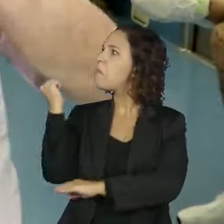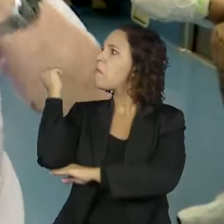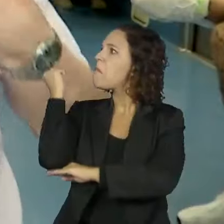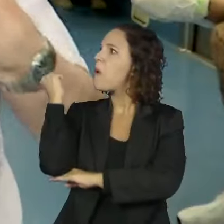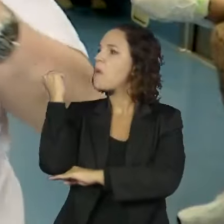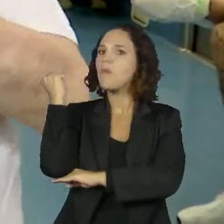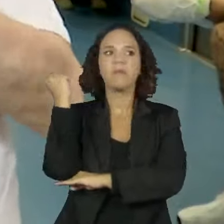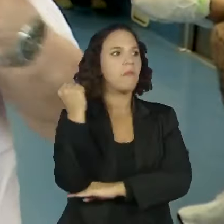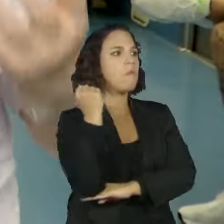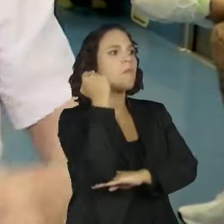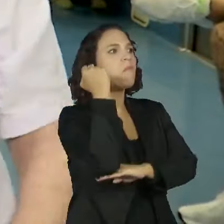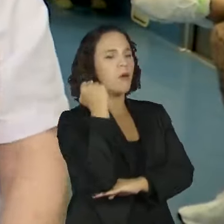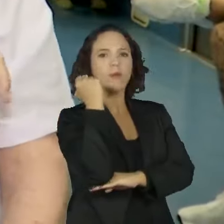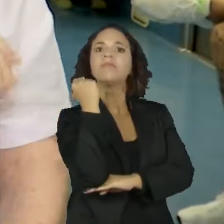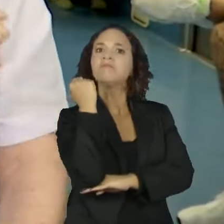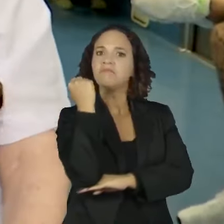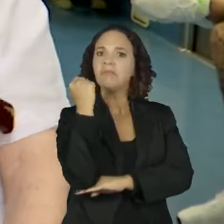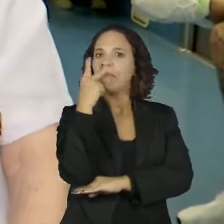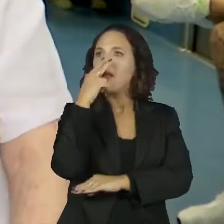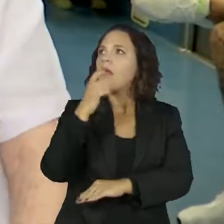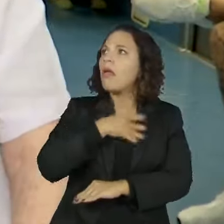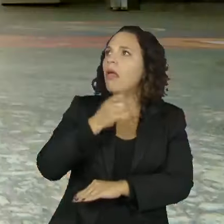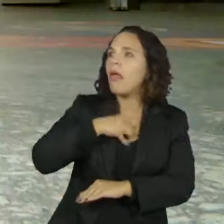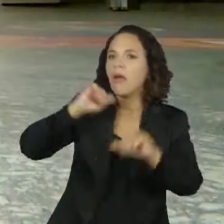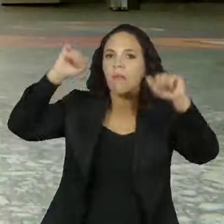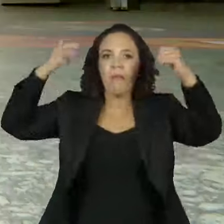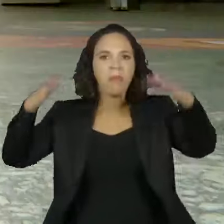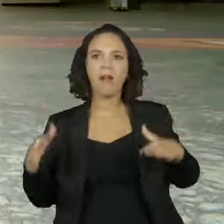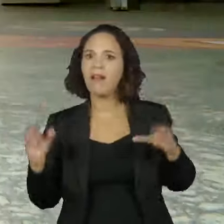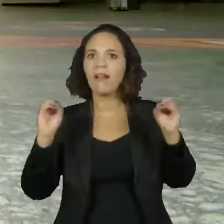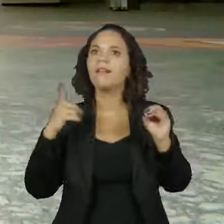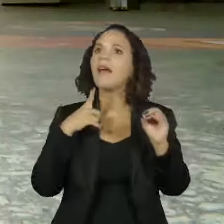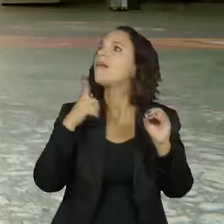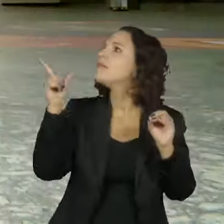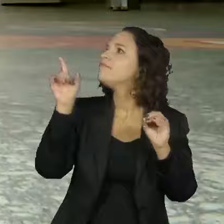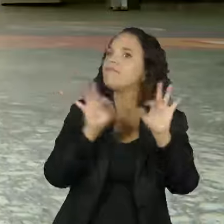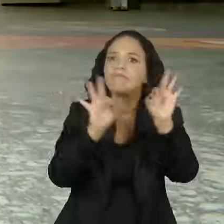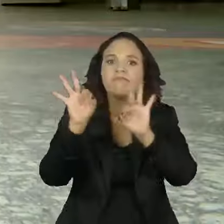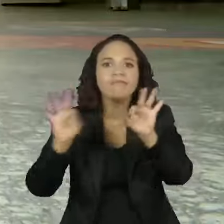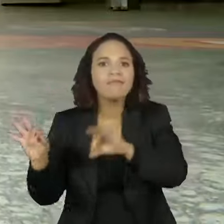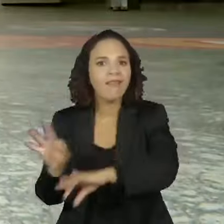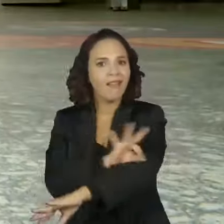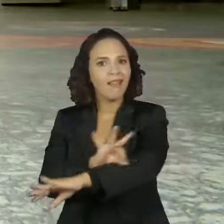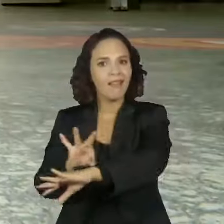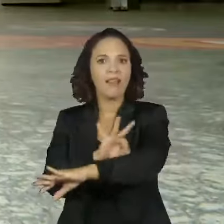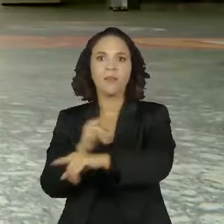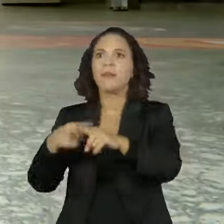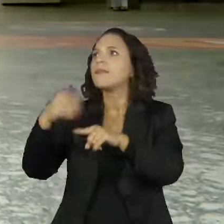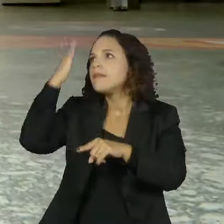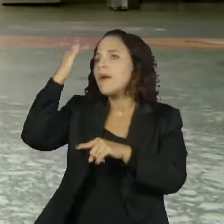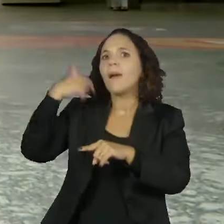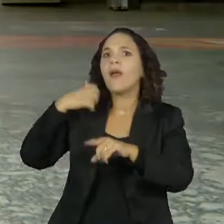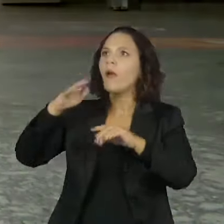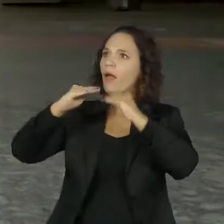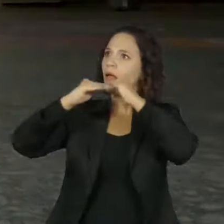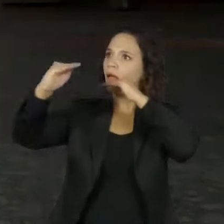sente a força da estrutura, da própria arquitetura, no sentido que ele está debaixo da terra.